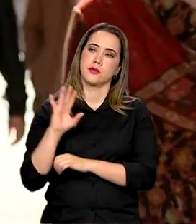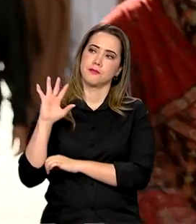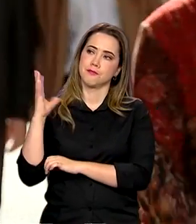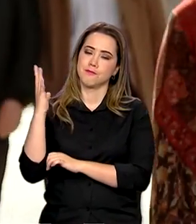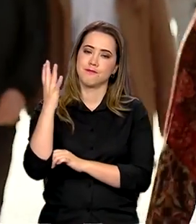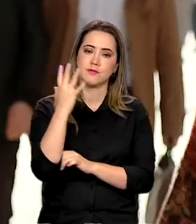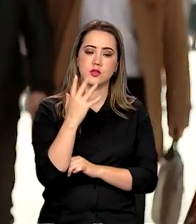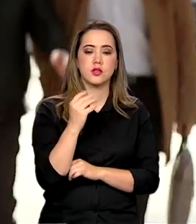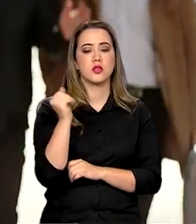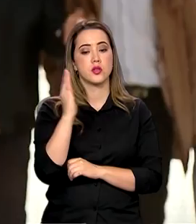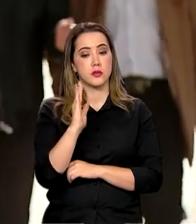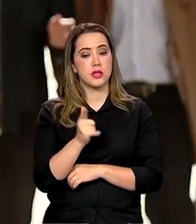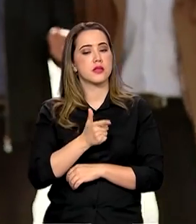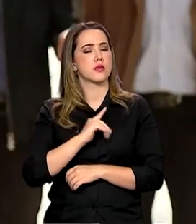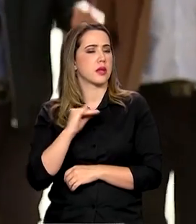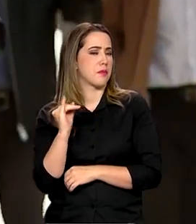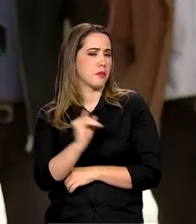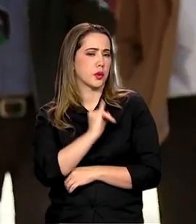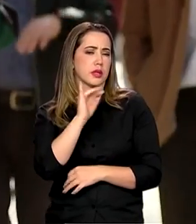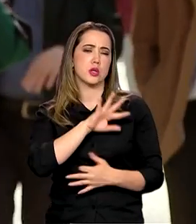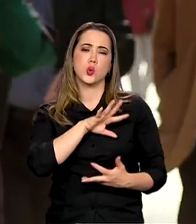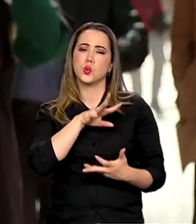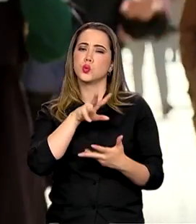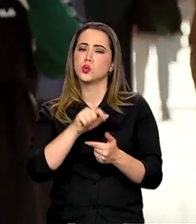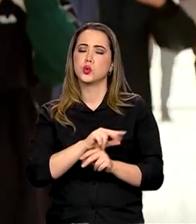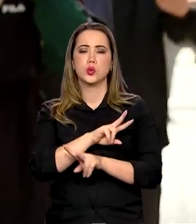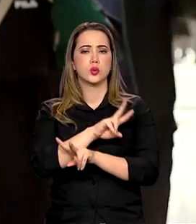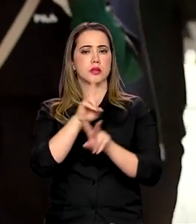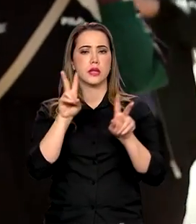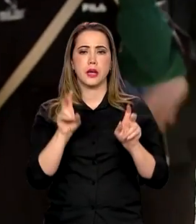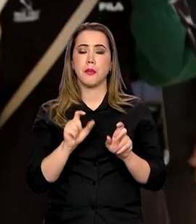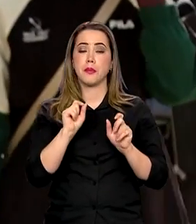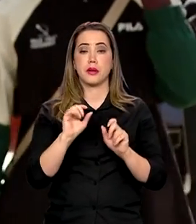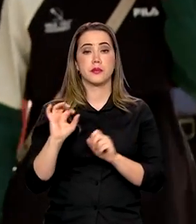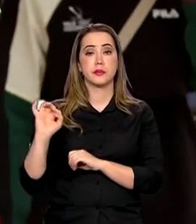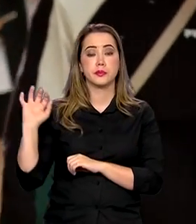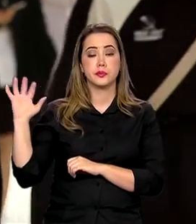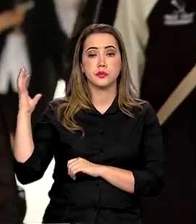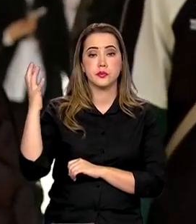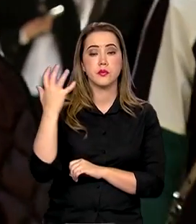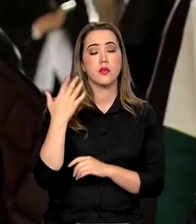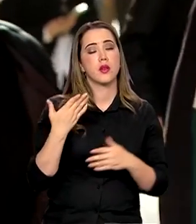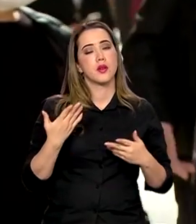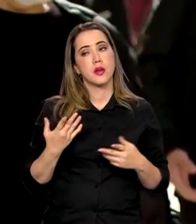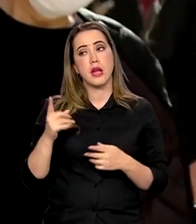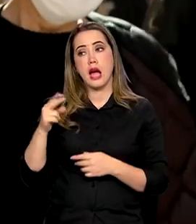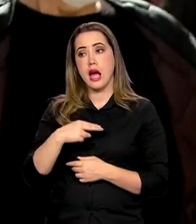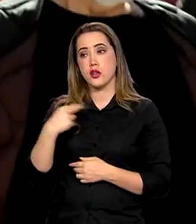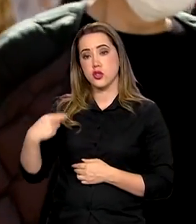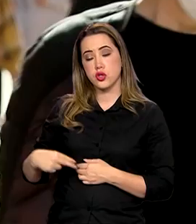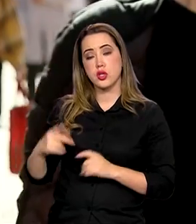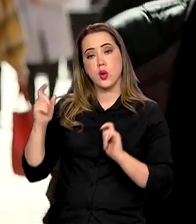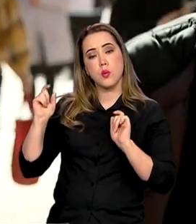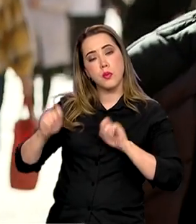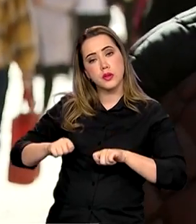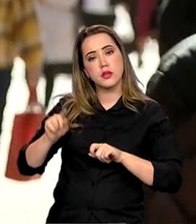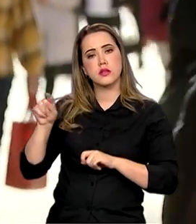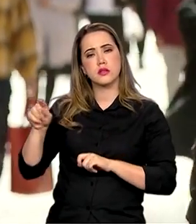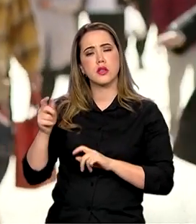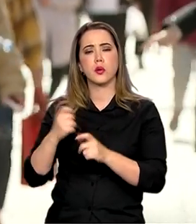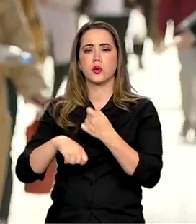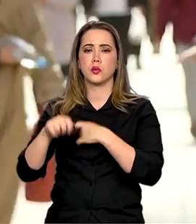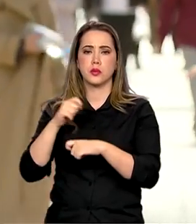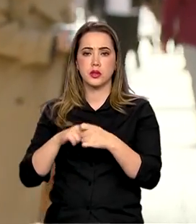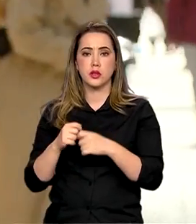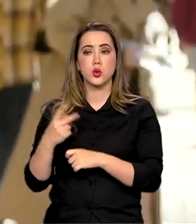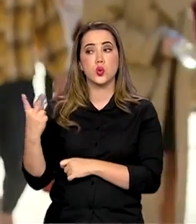O Brasil tem protagonismo mundial quando se fala em meio ambiente. Já a China é uma potência econômica.